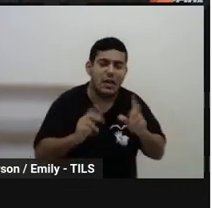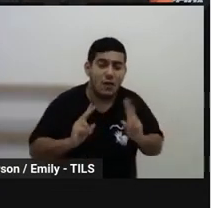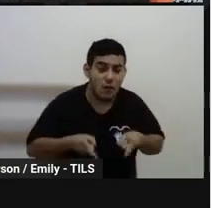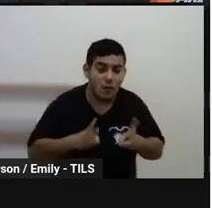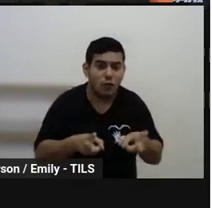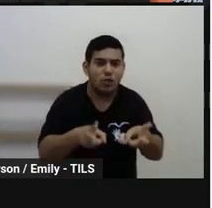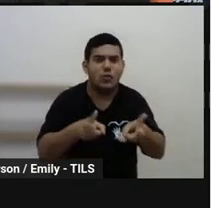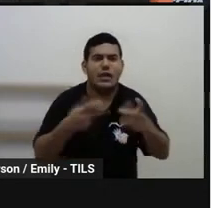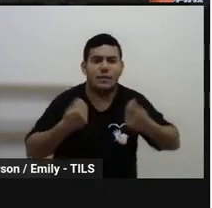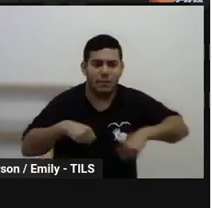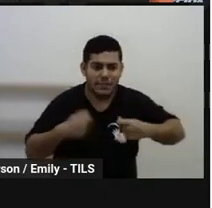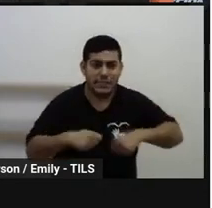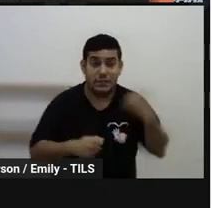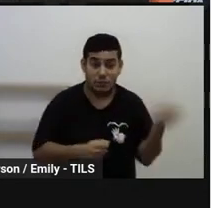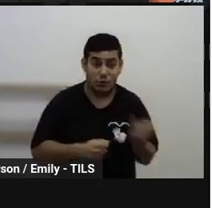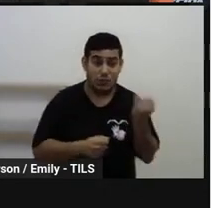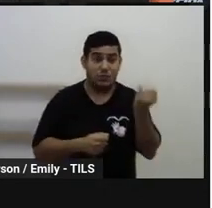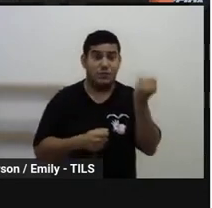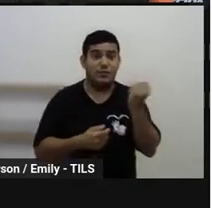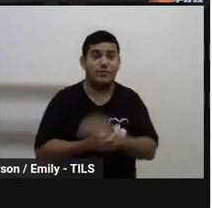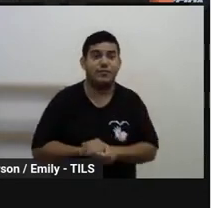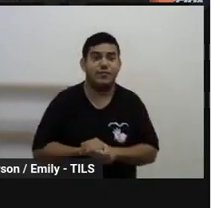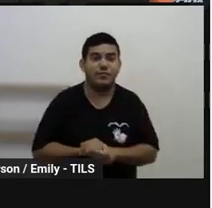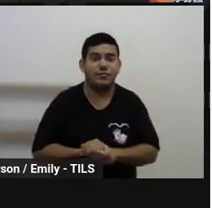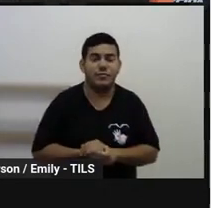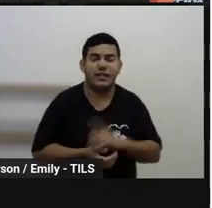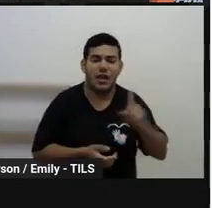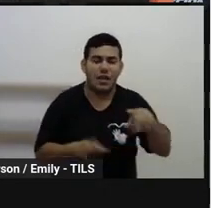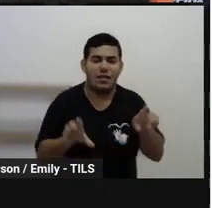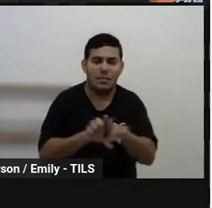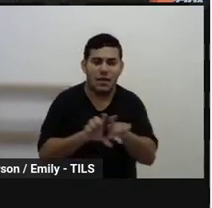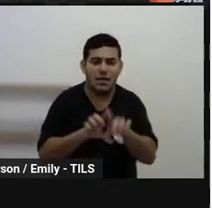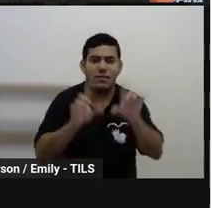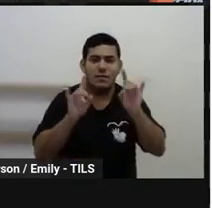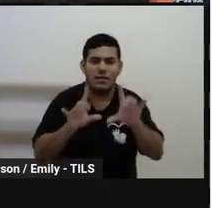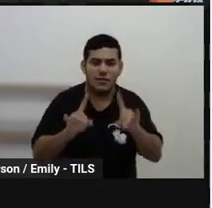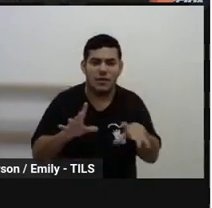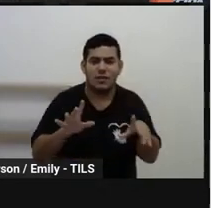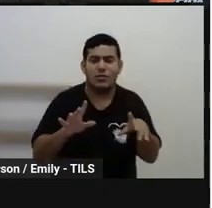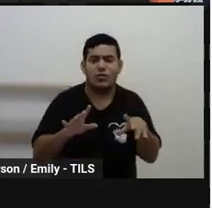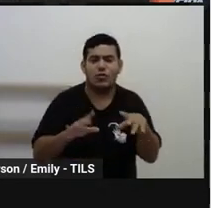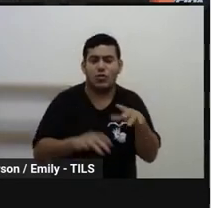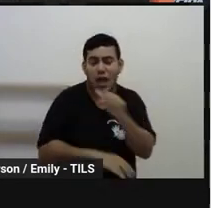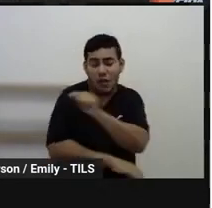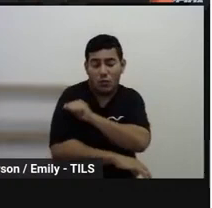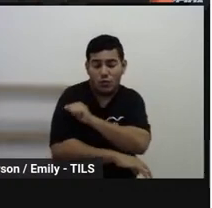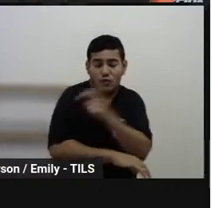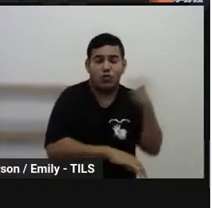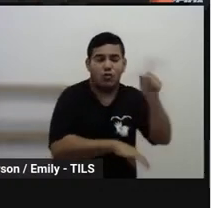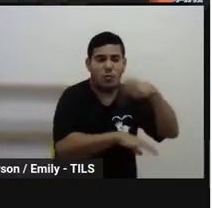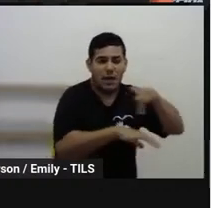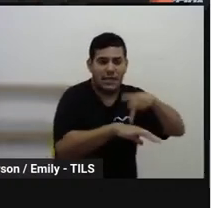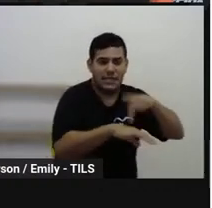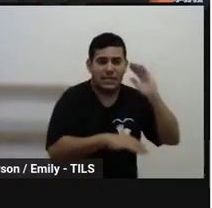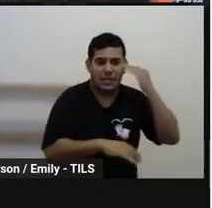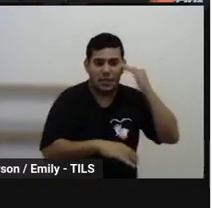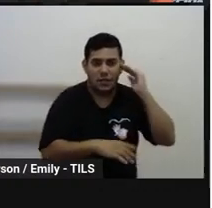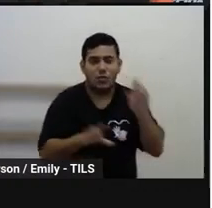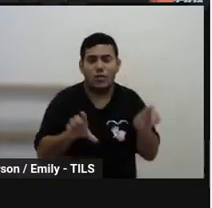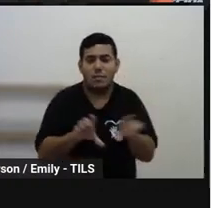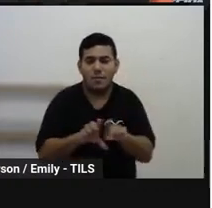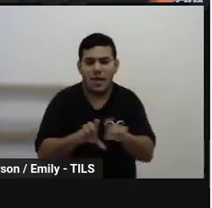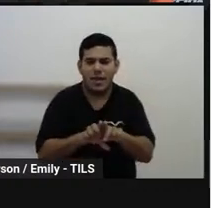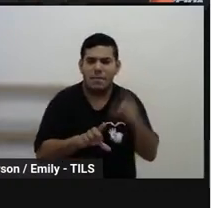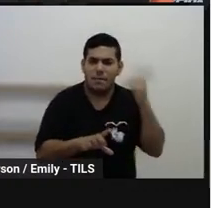é importantíssima, né, inclusive nessa questão específica dos estudantes internacionais, pensamos inclusive até em